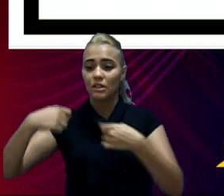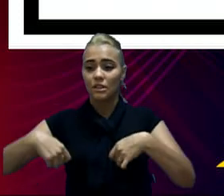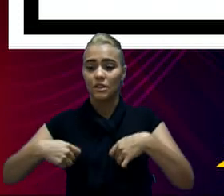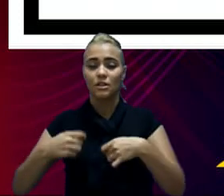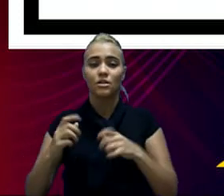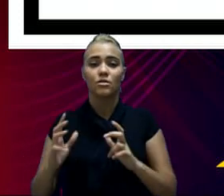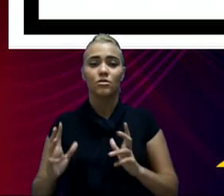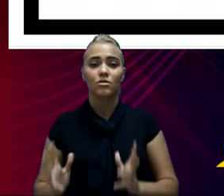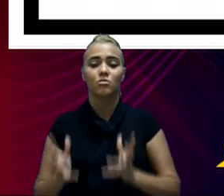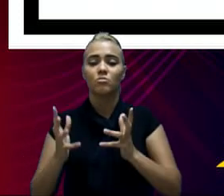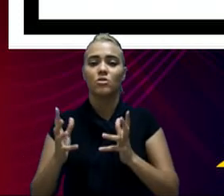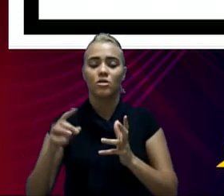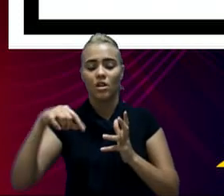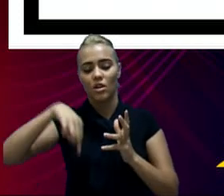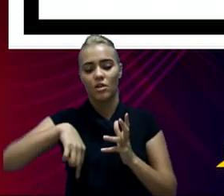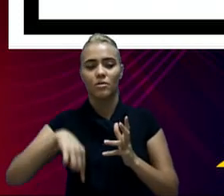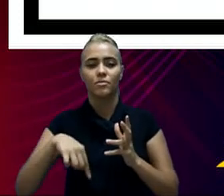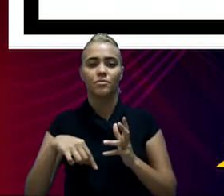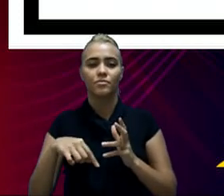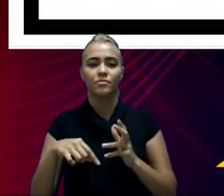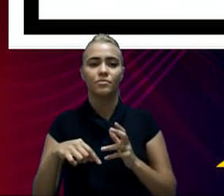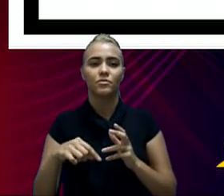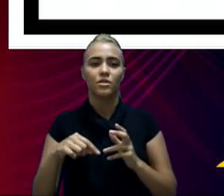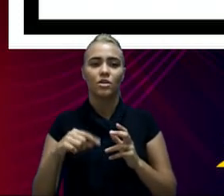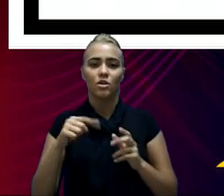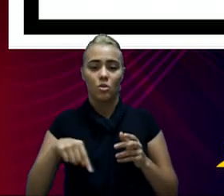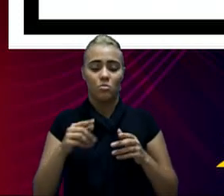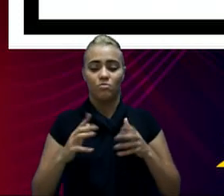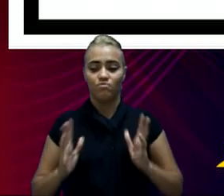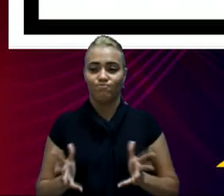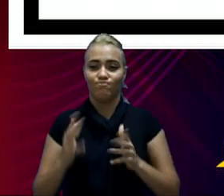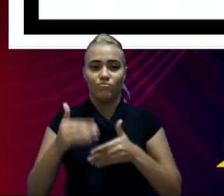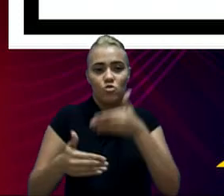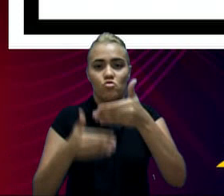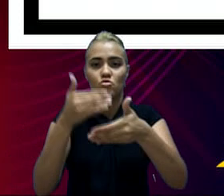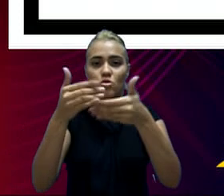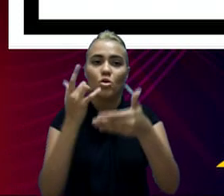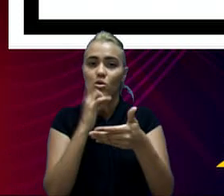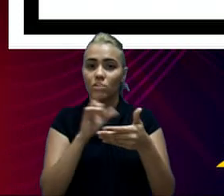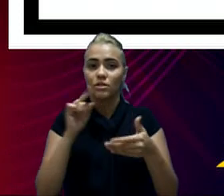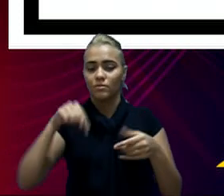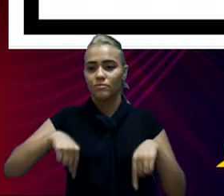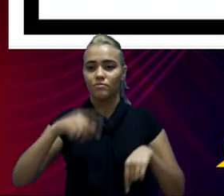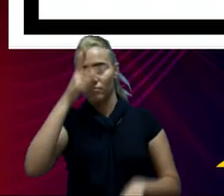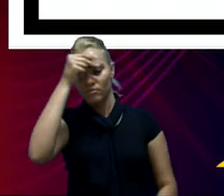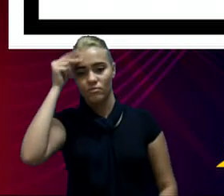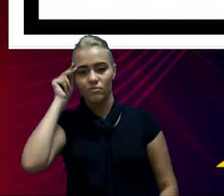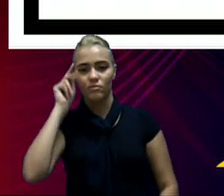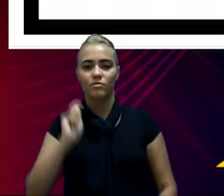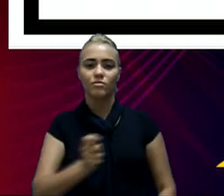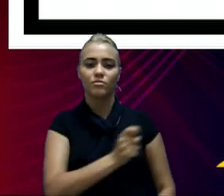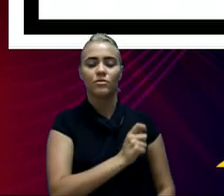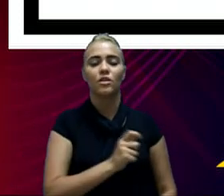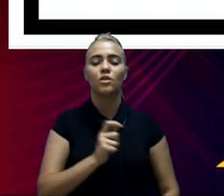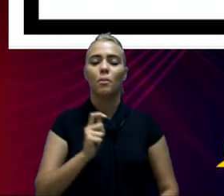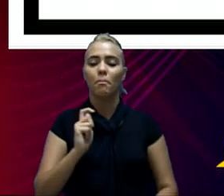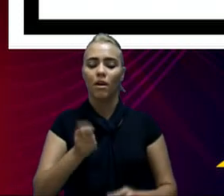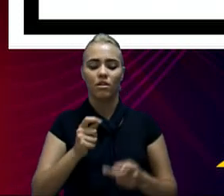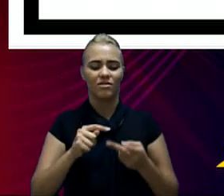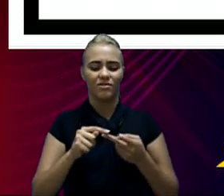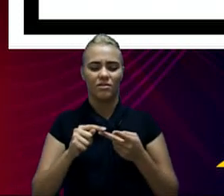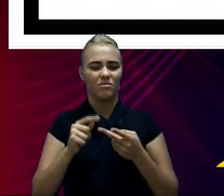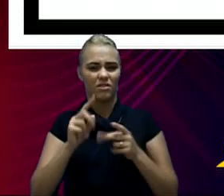promover o custeio da máquina pública. Aqui se desconsidera o pagamento de empréstimos e